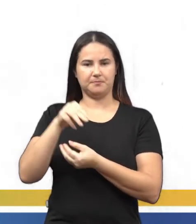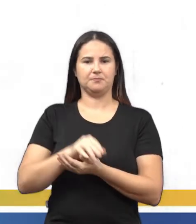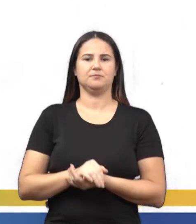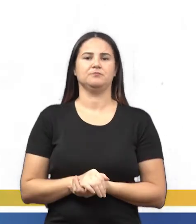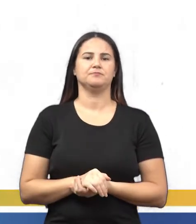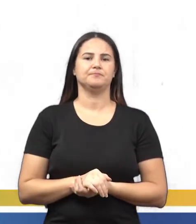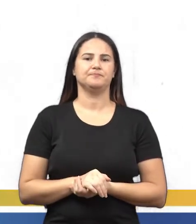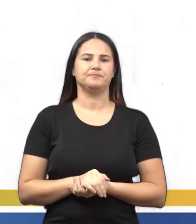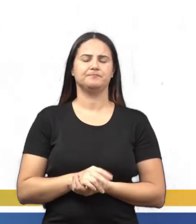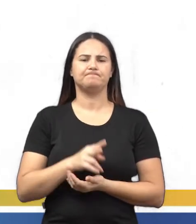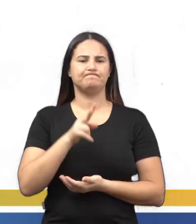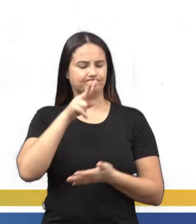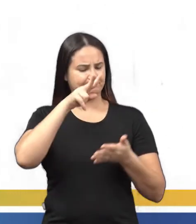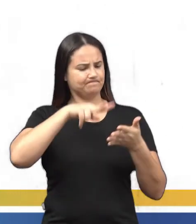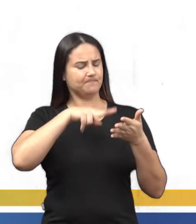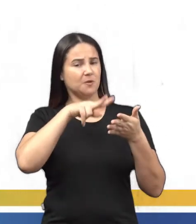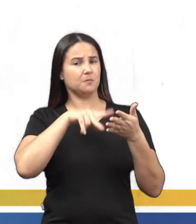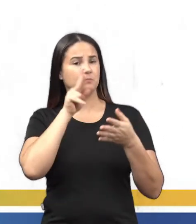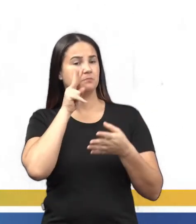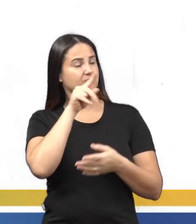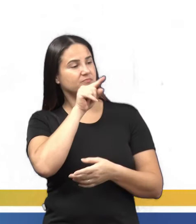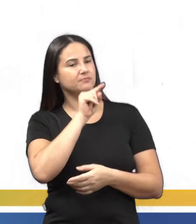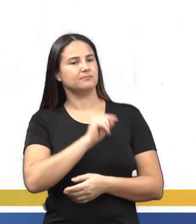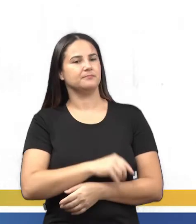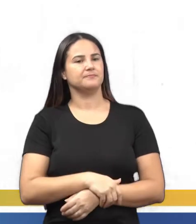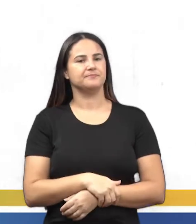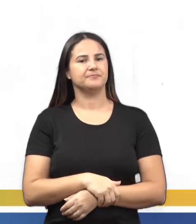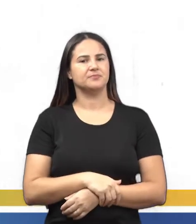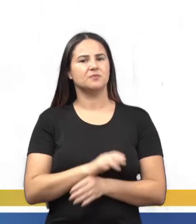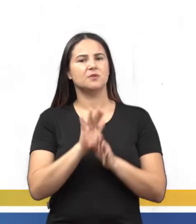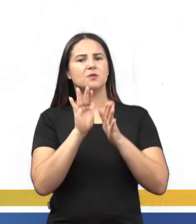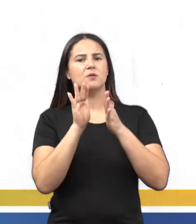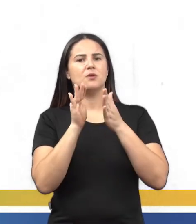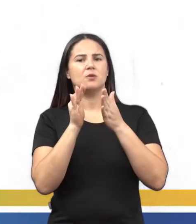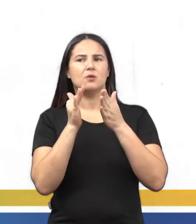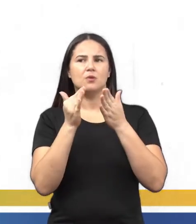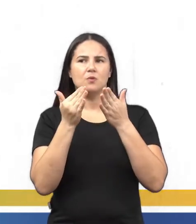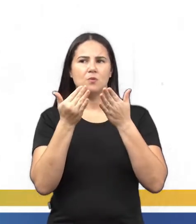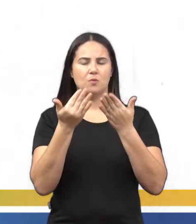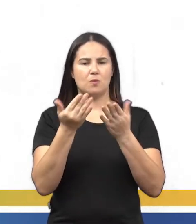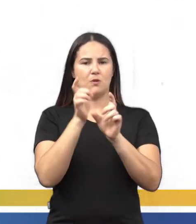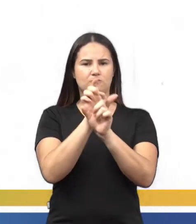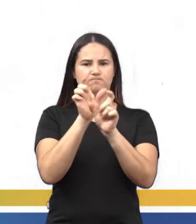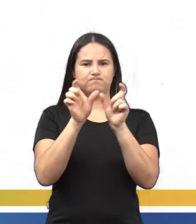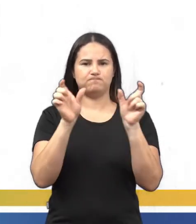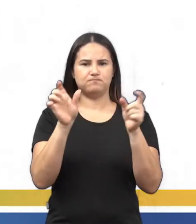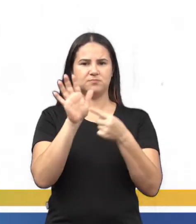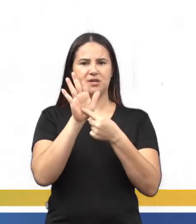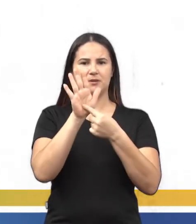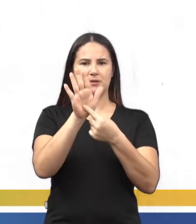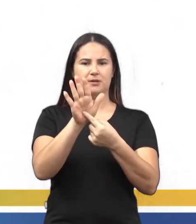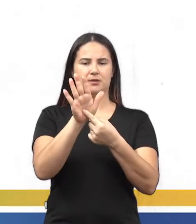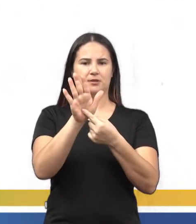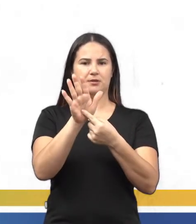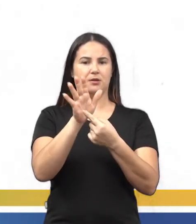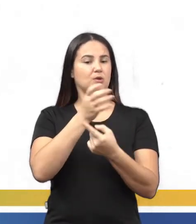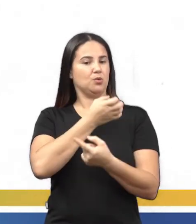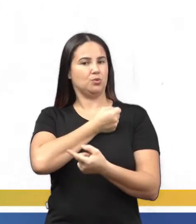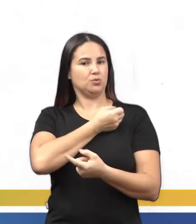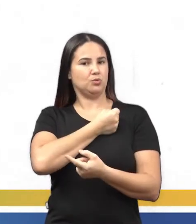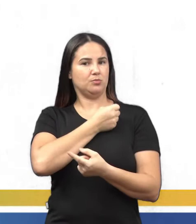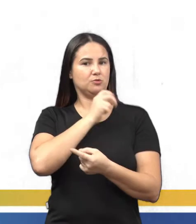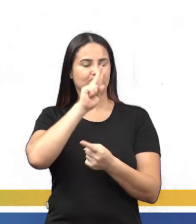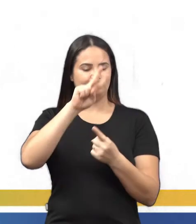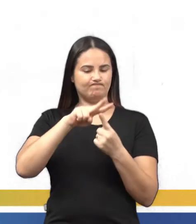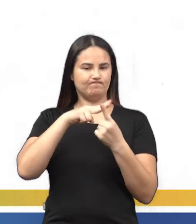Então, vamos ler aqui comigo. Você pode até ler comigo. Qual é a expressão que representa o número cujo dobro